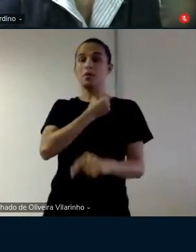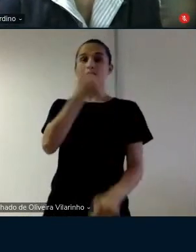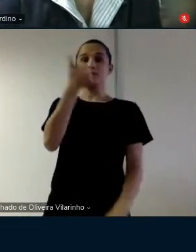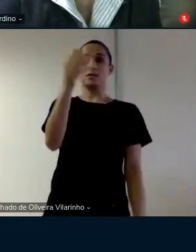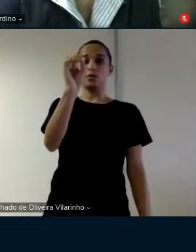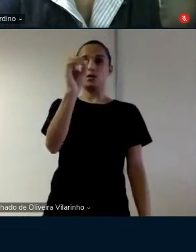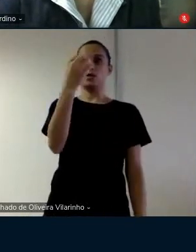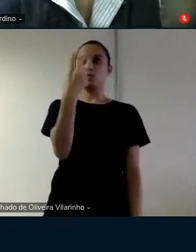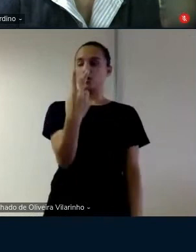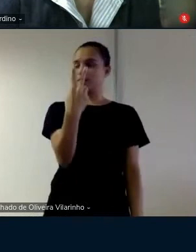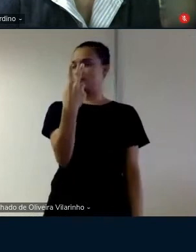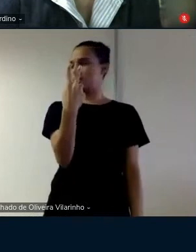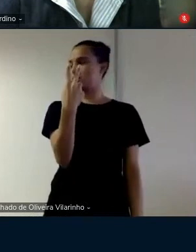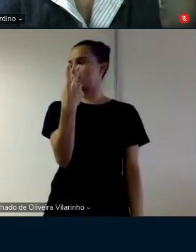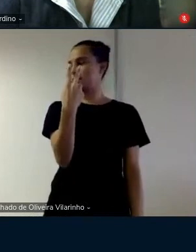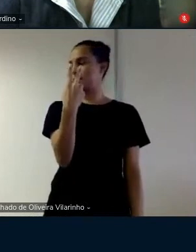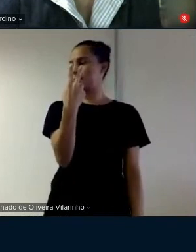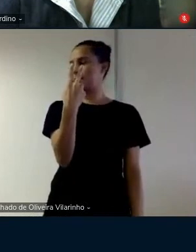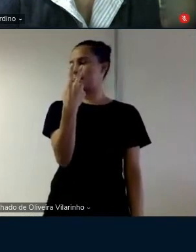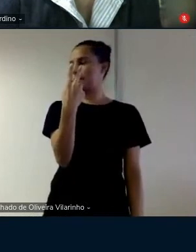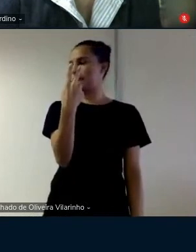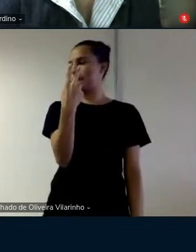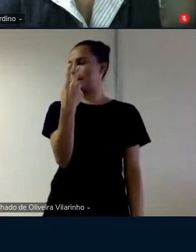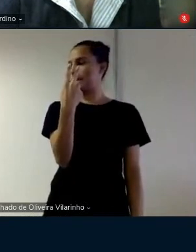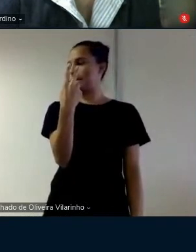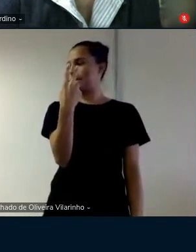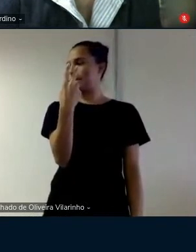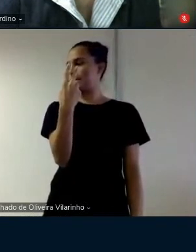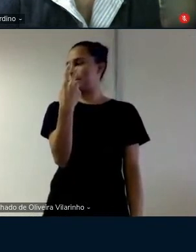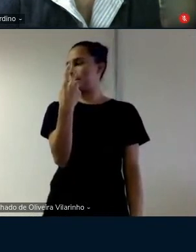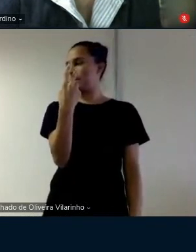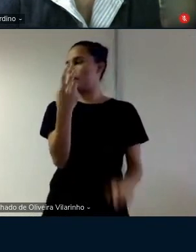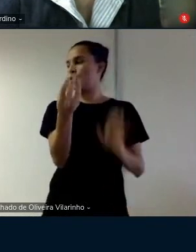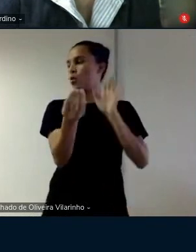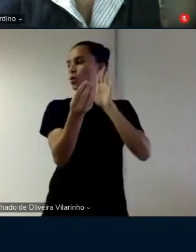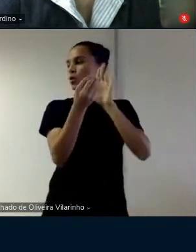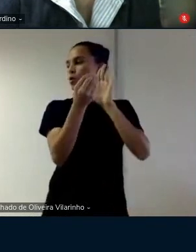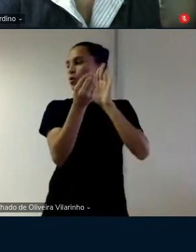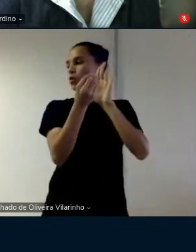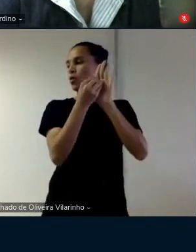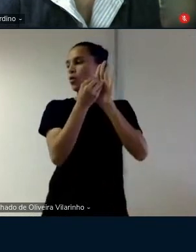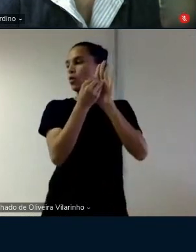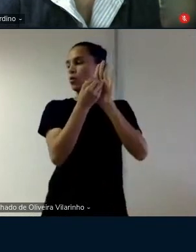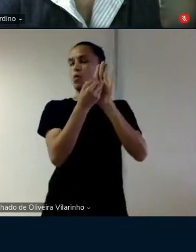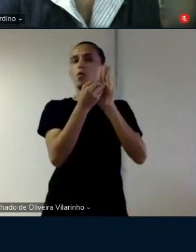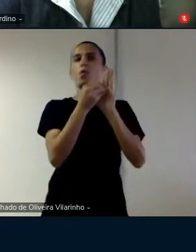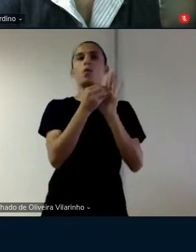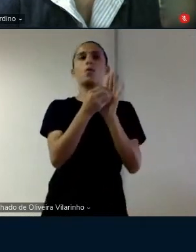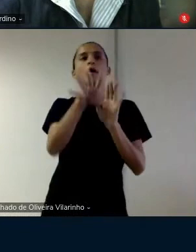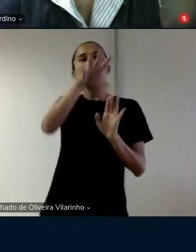olha o que aconteceu lá foi um lapso perfume numeral